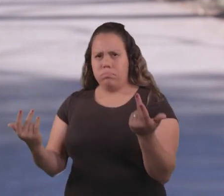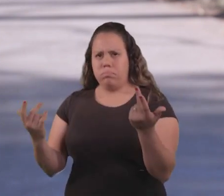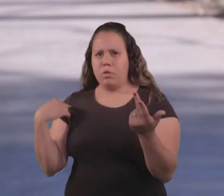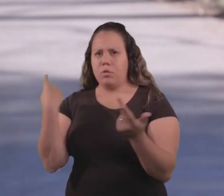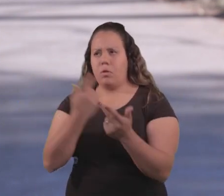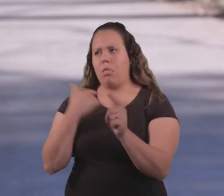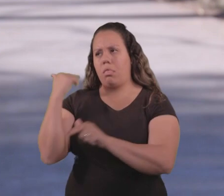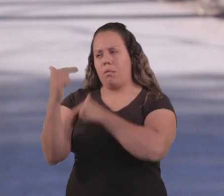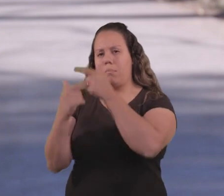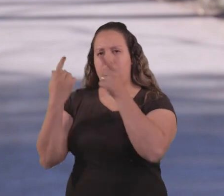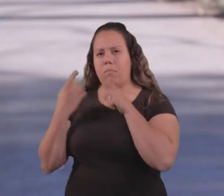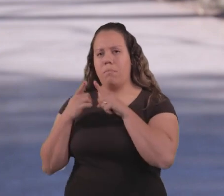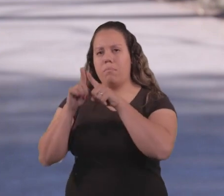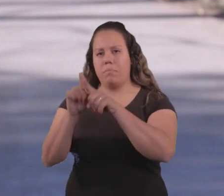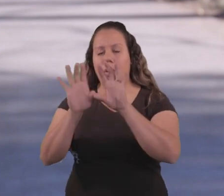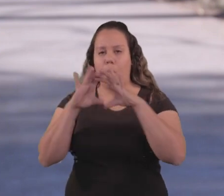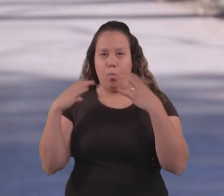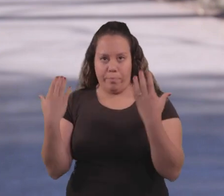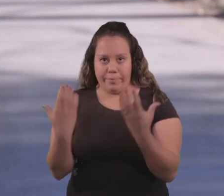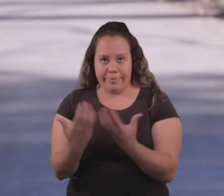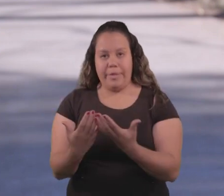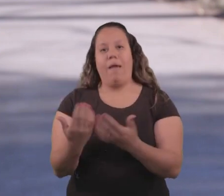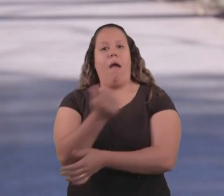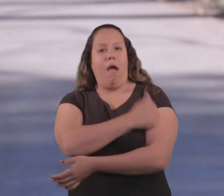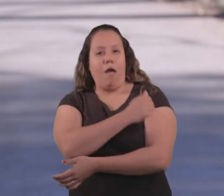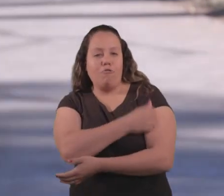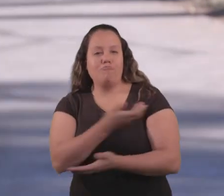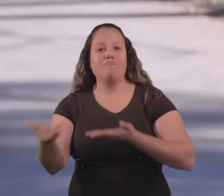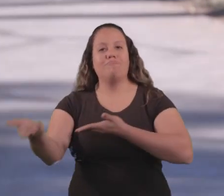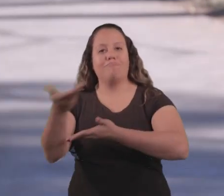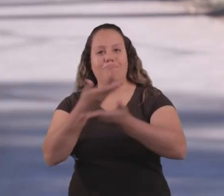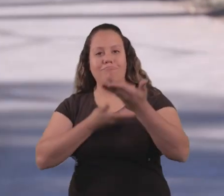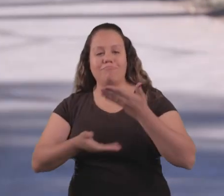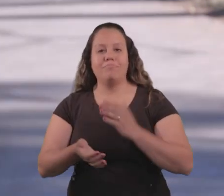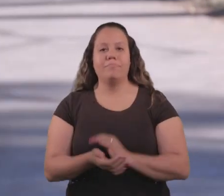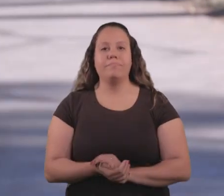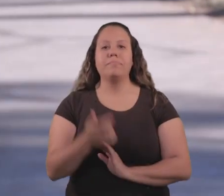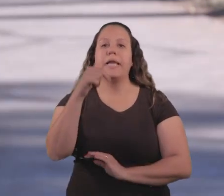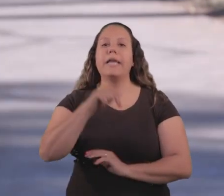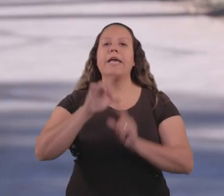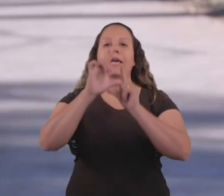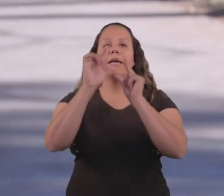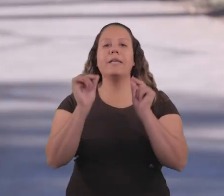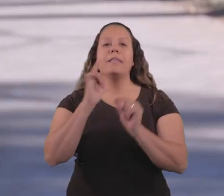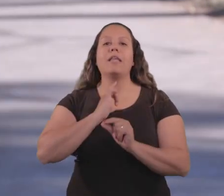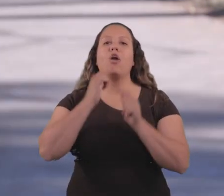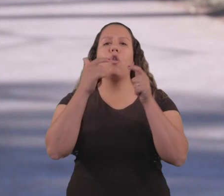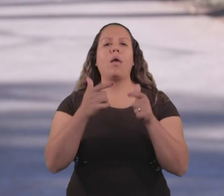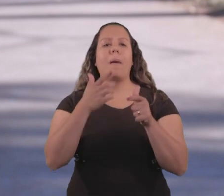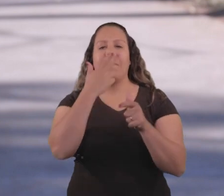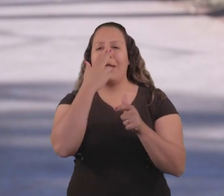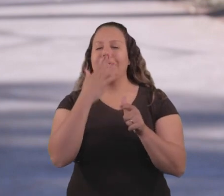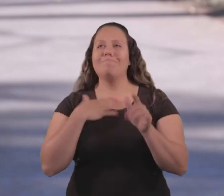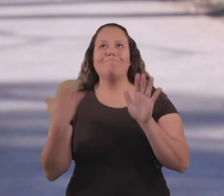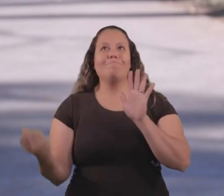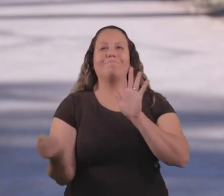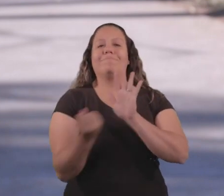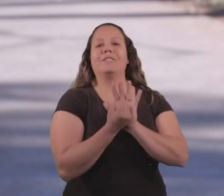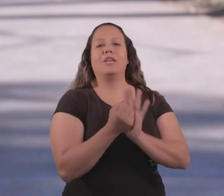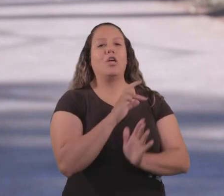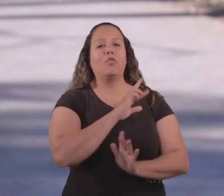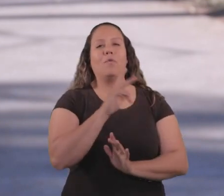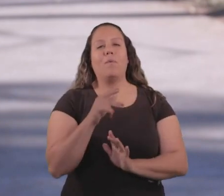que nós também trabalhamos em parceria com a comunidade, com os alunos. Aqui na Universidade tem um lugar que me marcou muito.